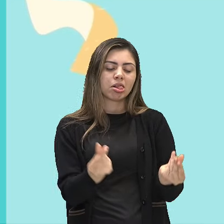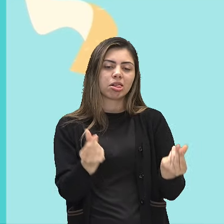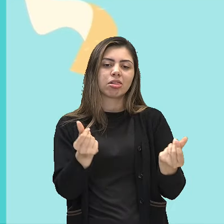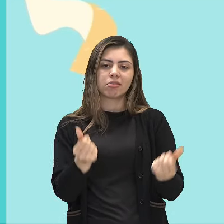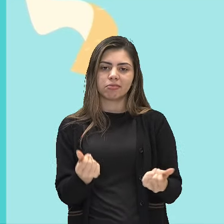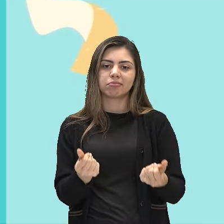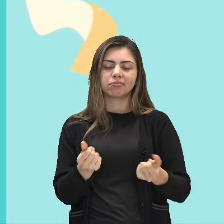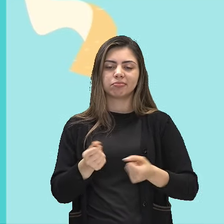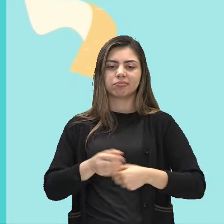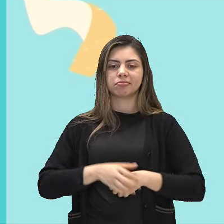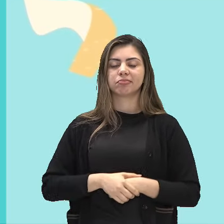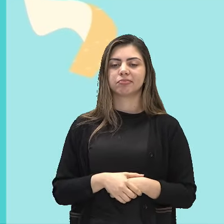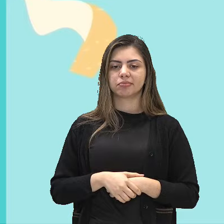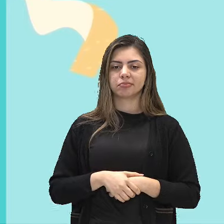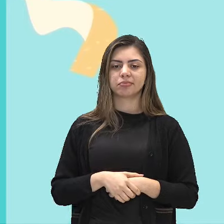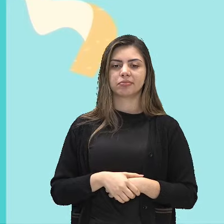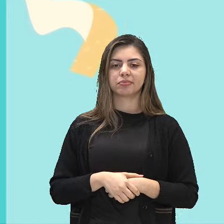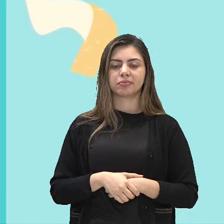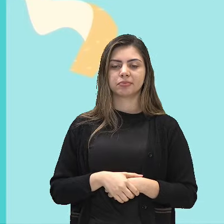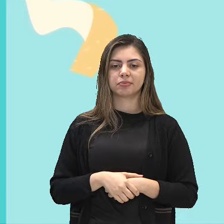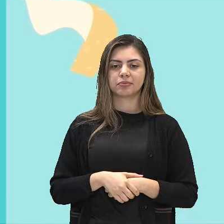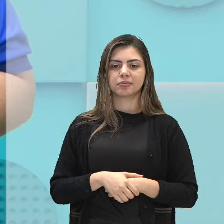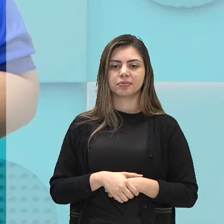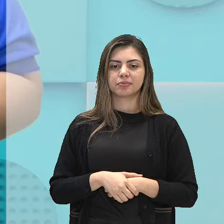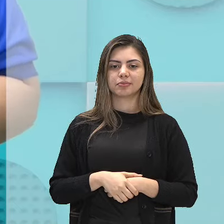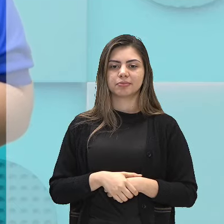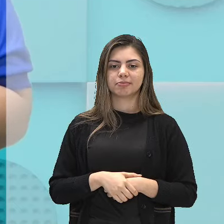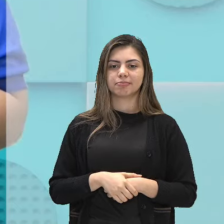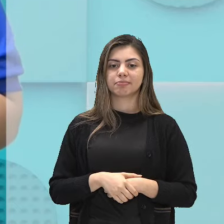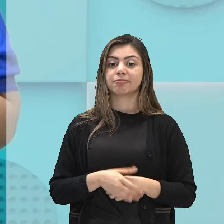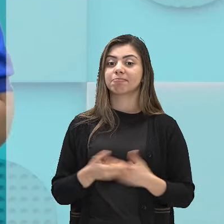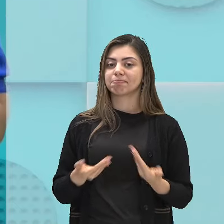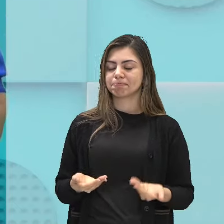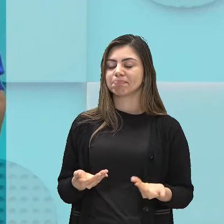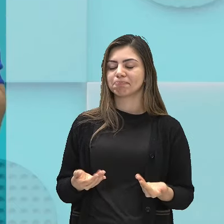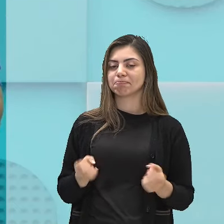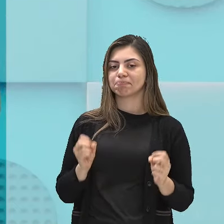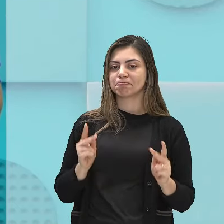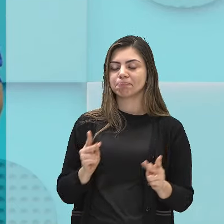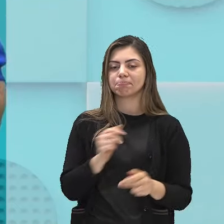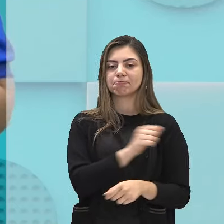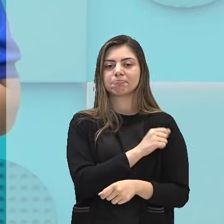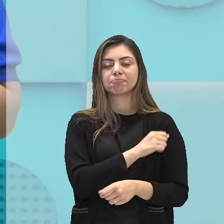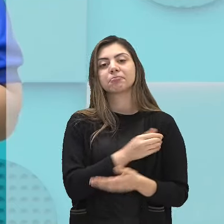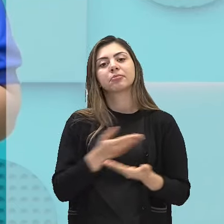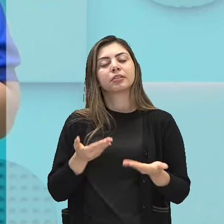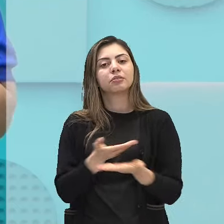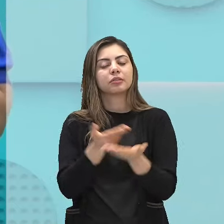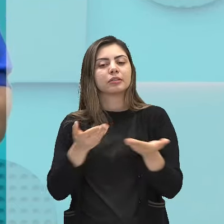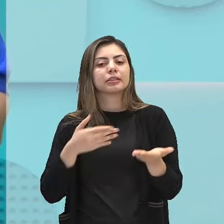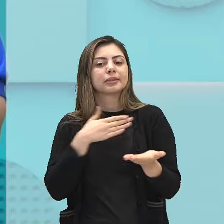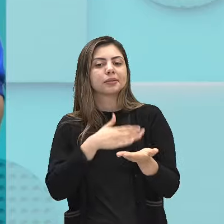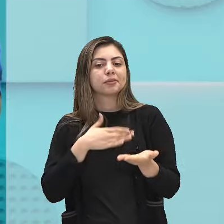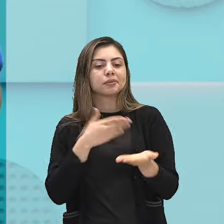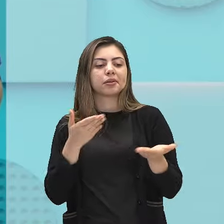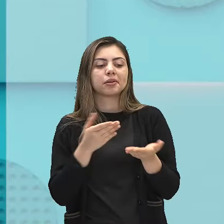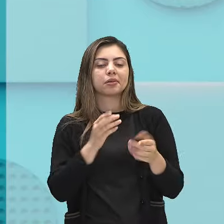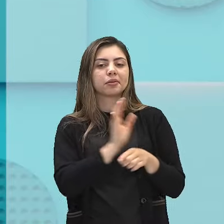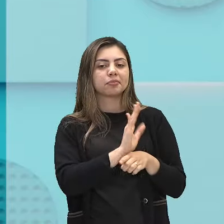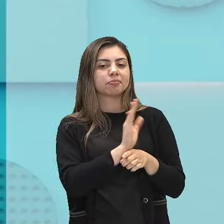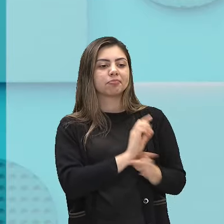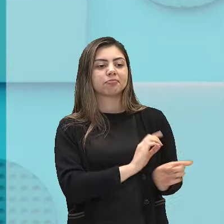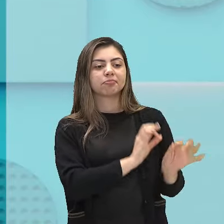repeti-la dentro em breve. Ok, turma, espero que vocês tenham gostado aí do vídeo.